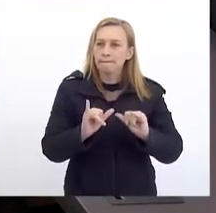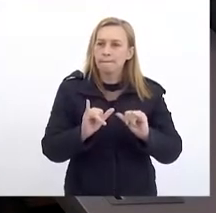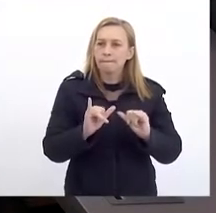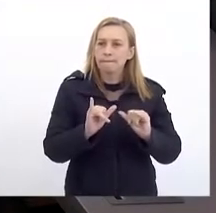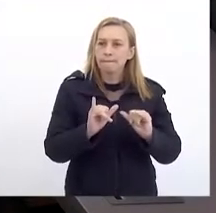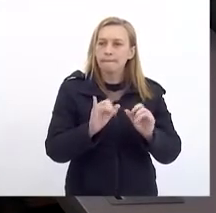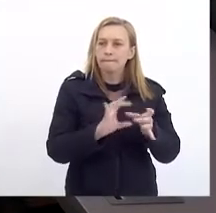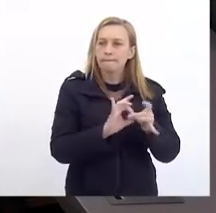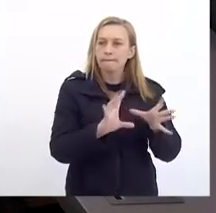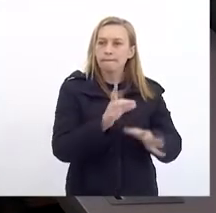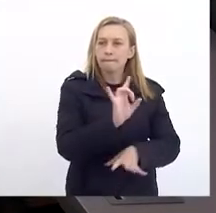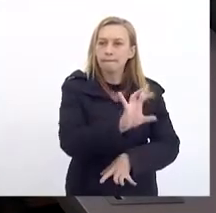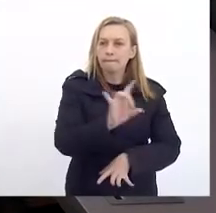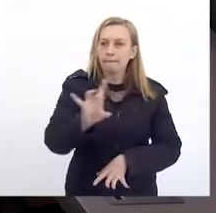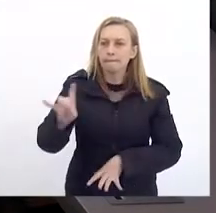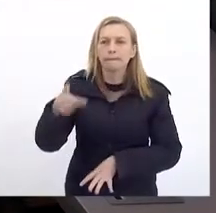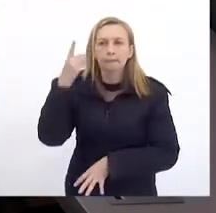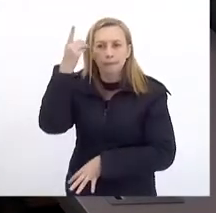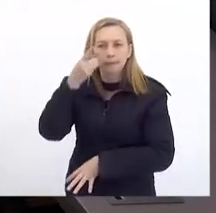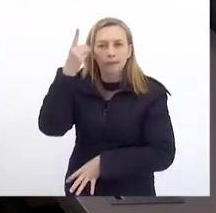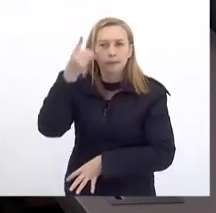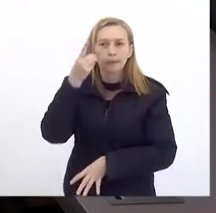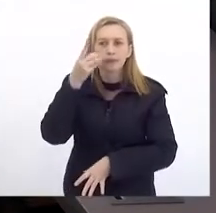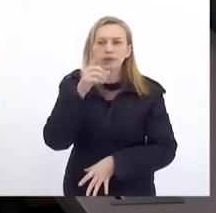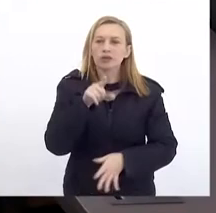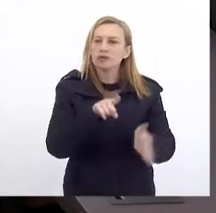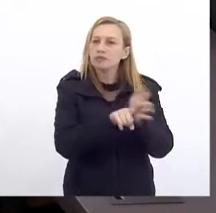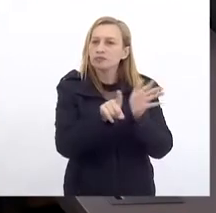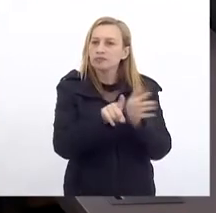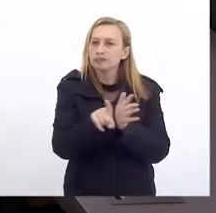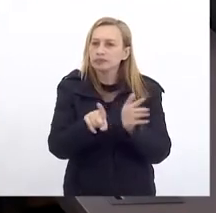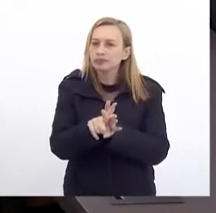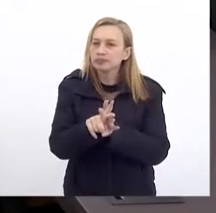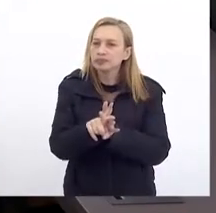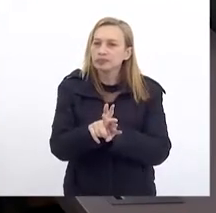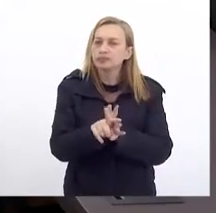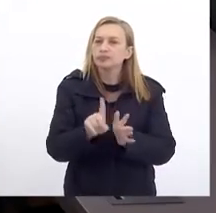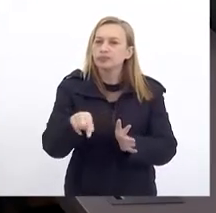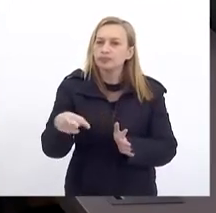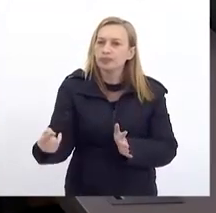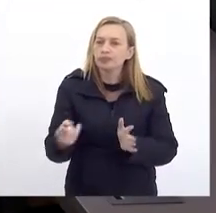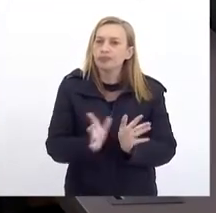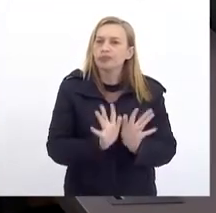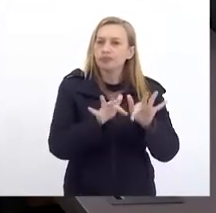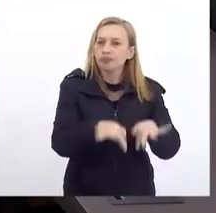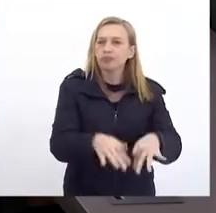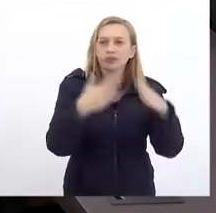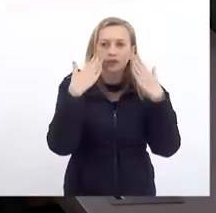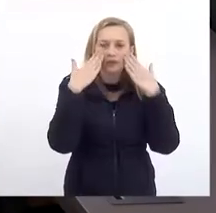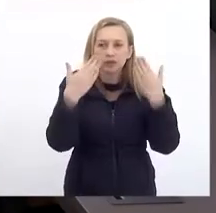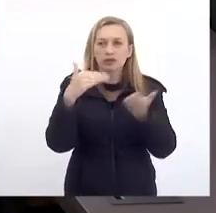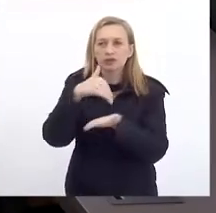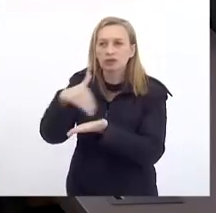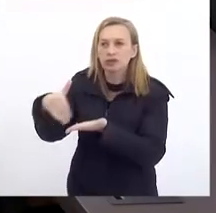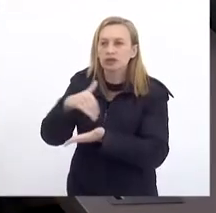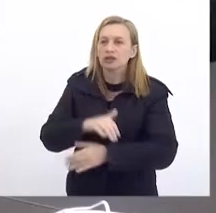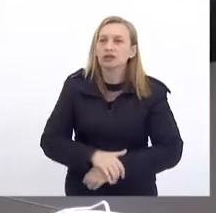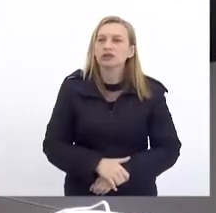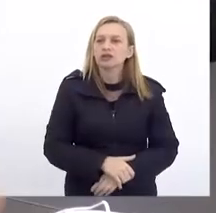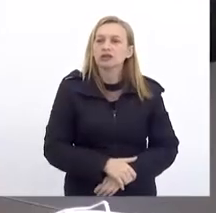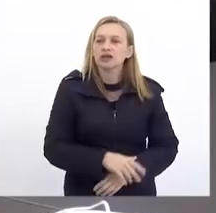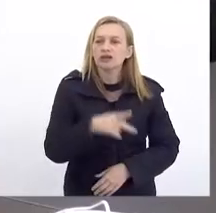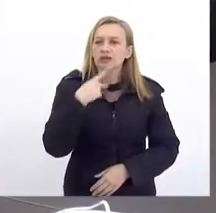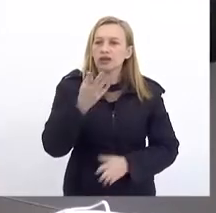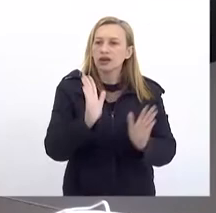Para os seus questionamentos e ponderações E na final a apresentação do senhor secretário Passa a